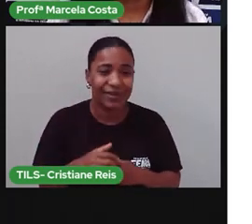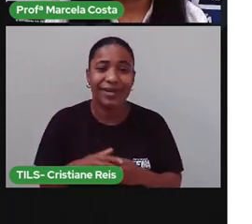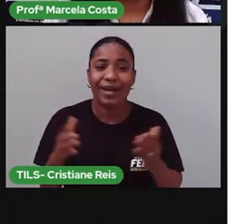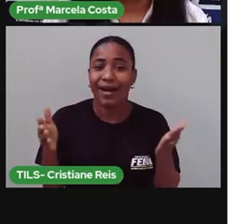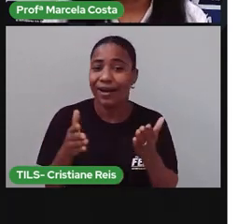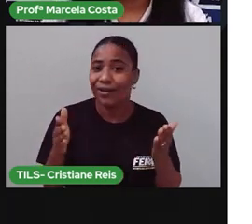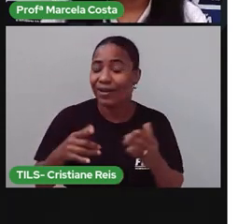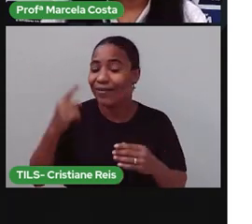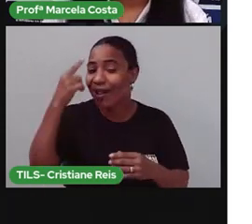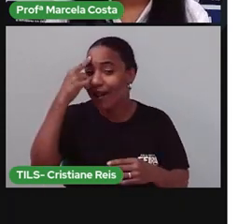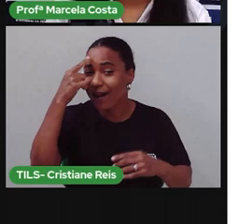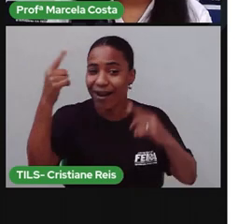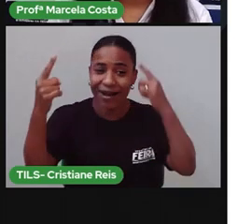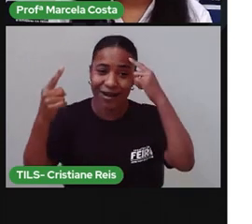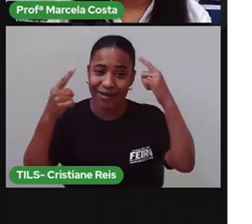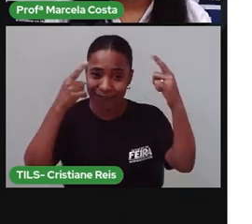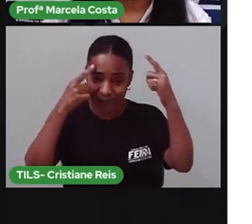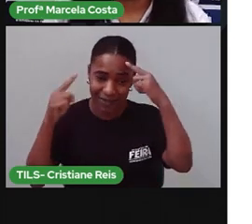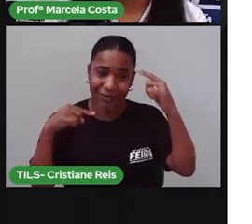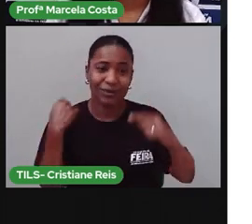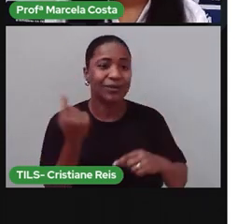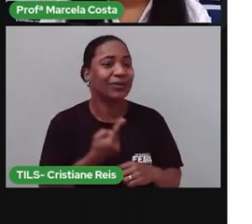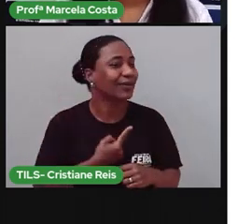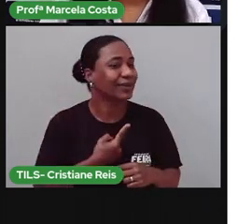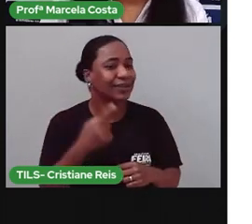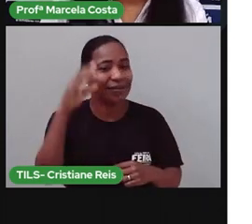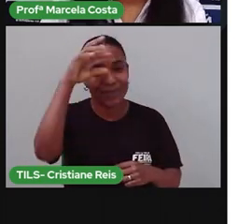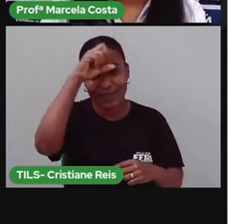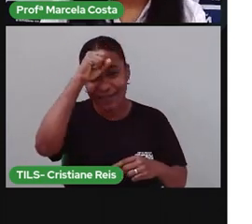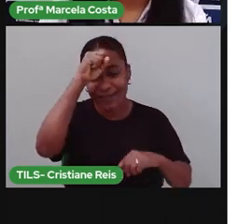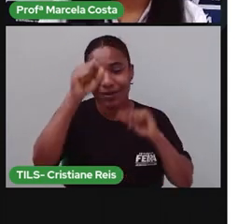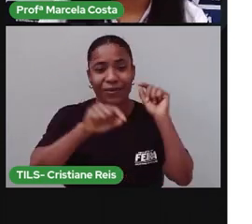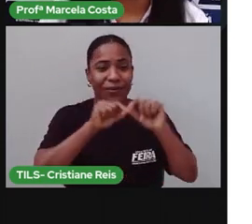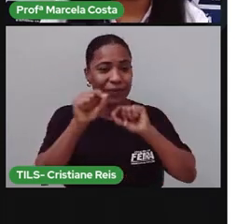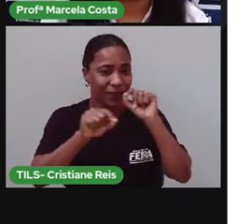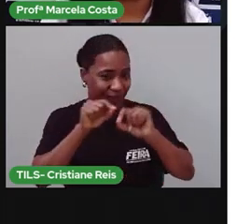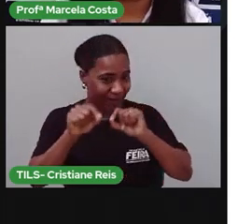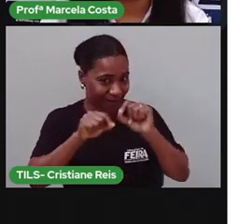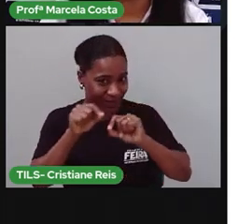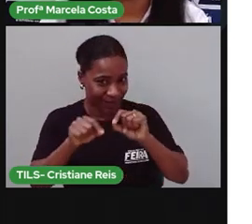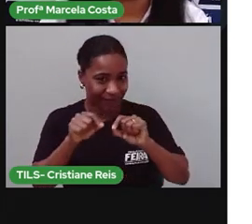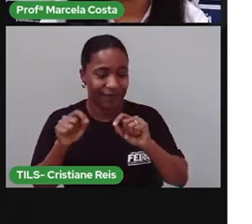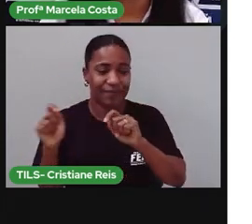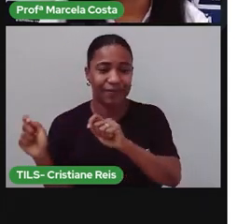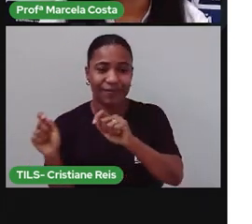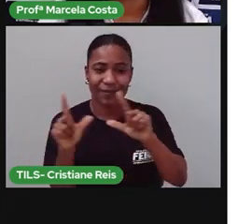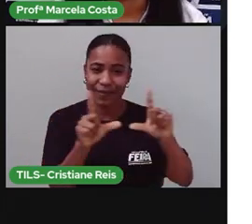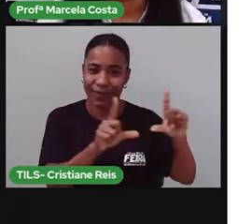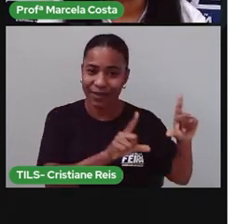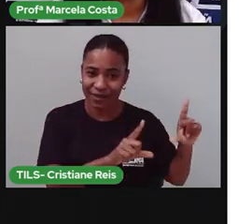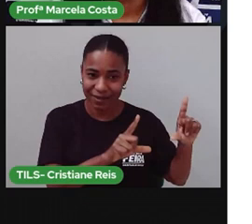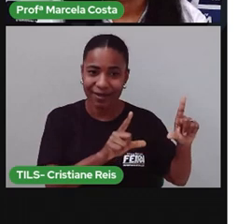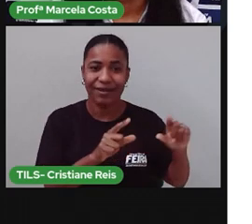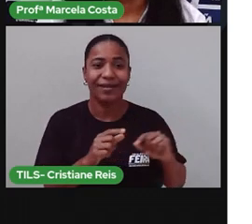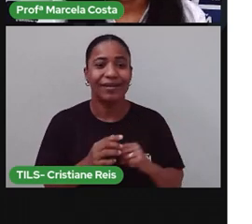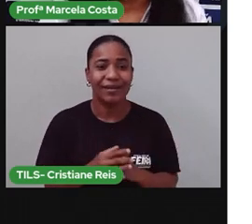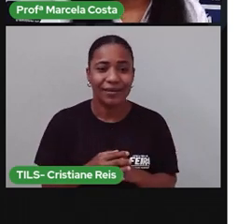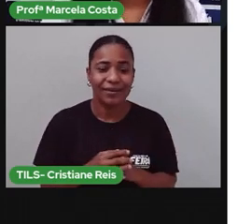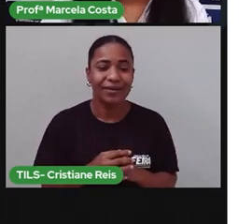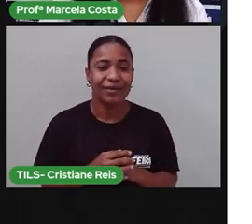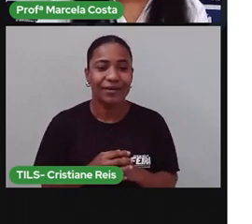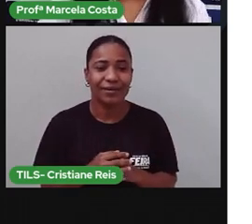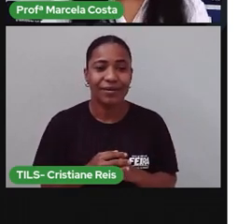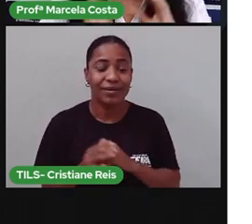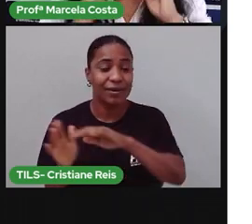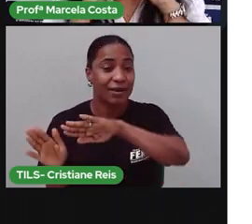recapitular o que foi que a gente aprendeu na aula de hoje Pra isso eu vou retirar aqui a apresentação desses slides E aí